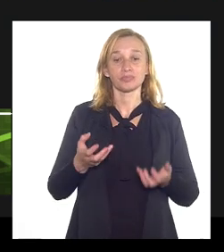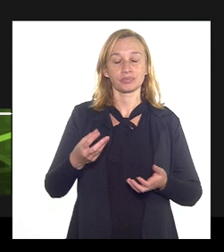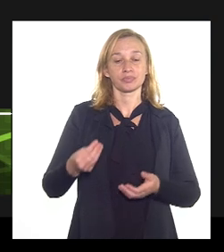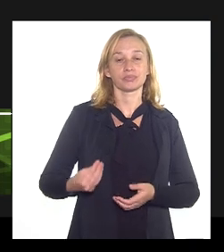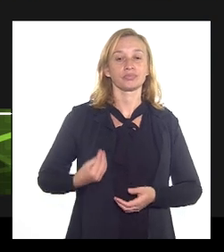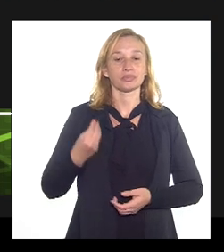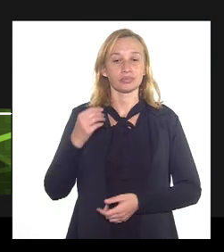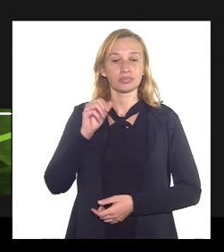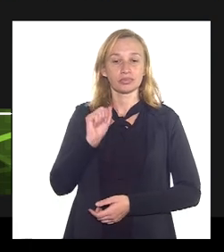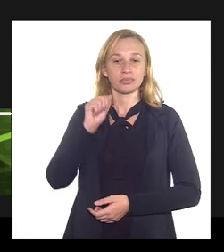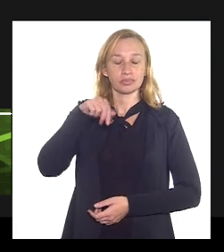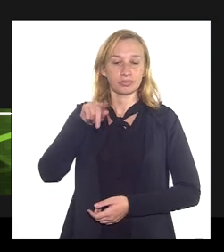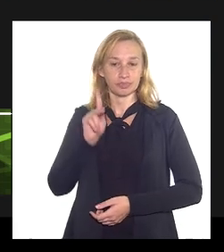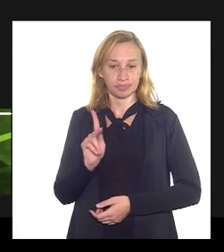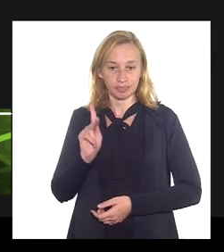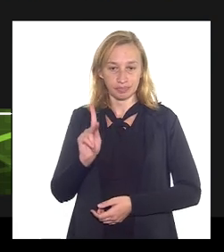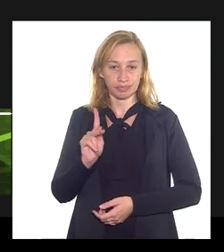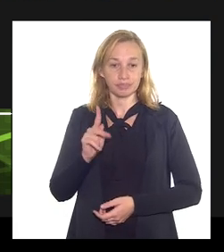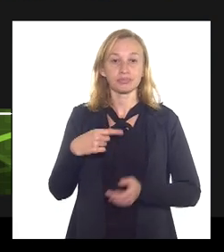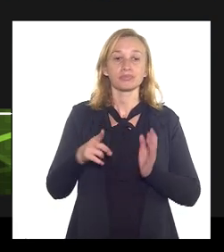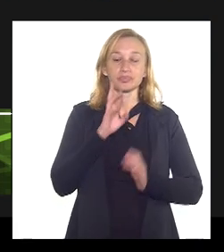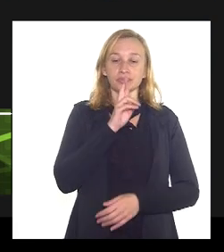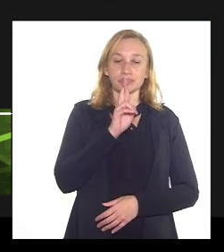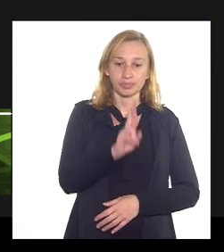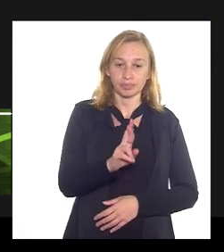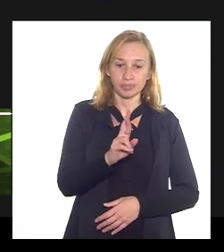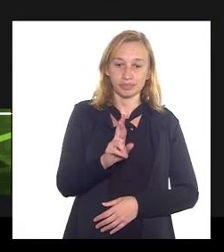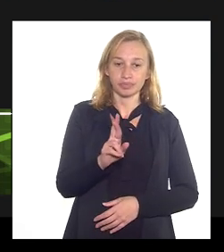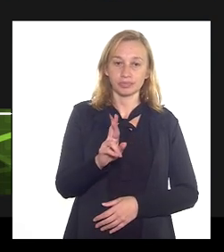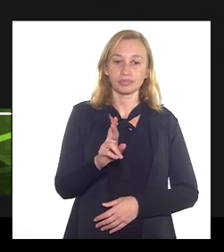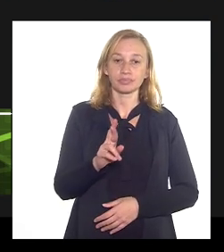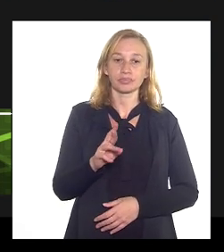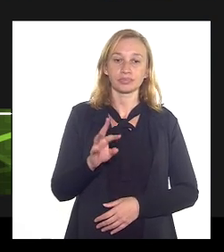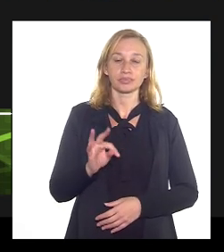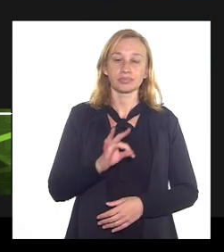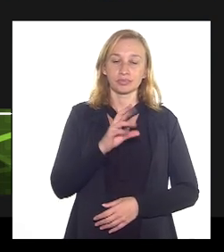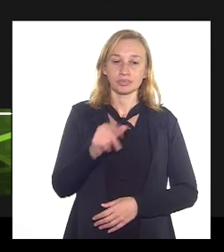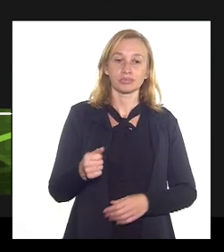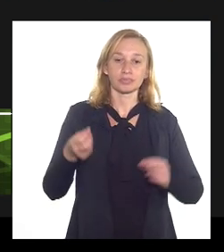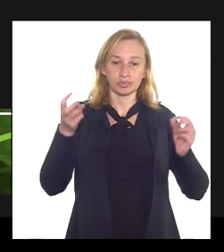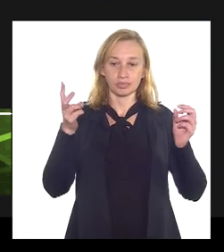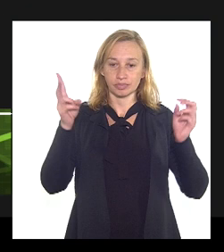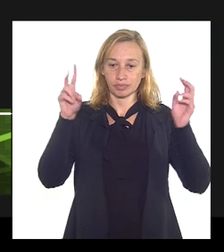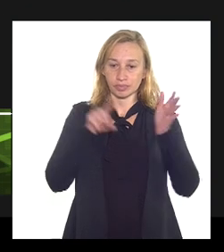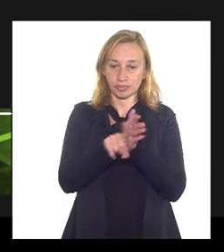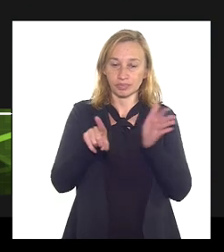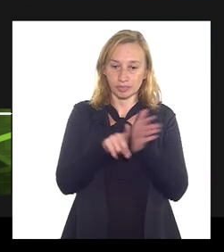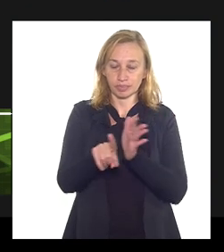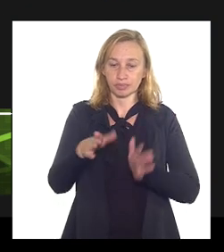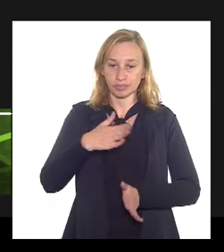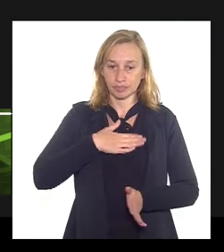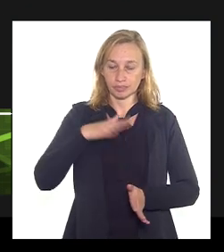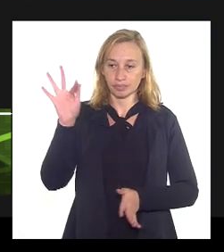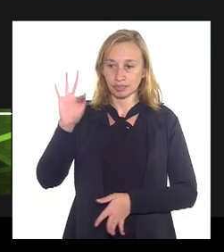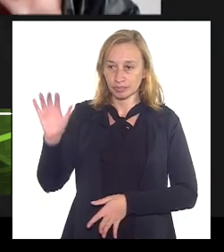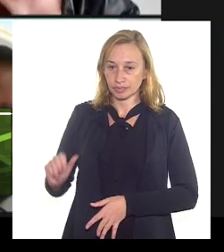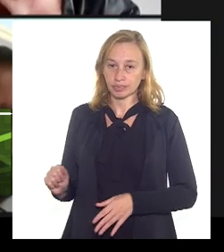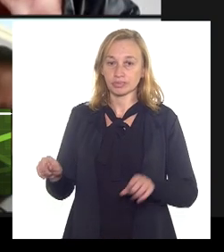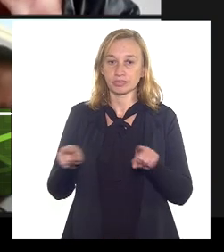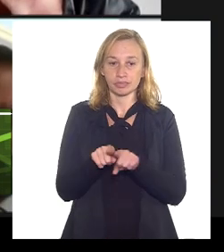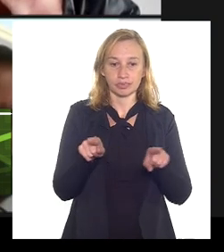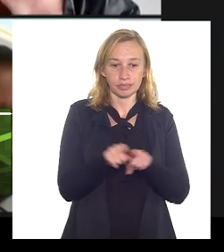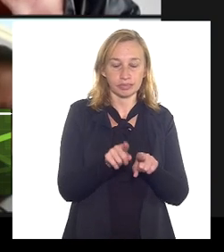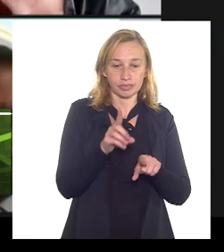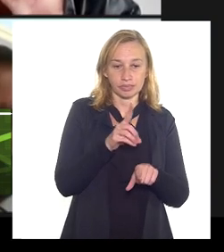da ANP para responder as questões que foram levantadas tanto minha quanto a da fazenda como a deputada